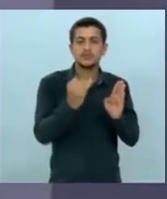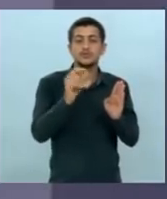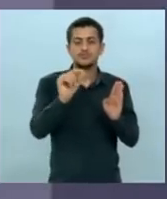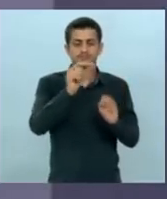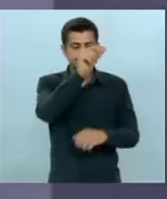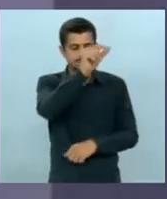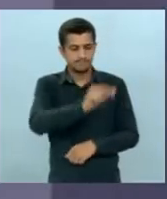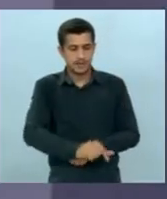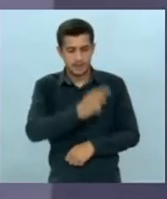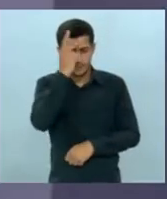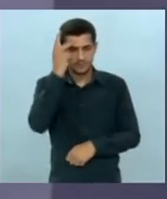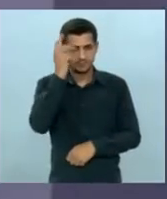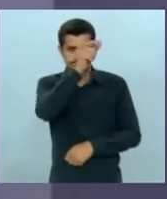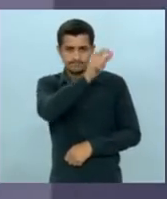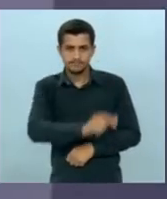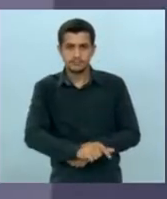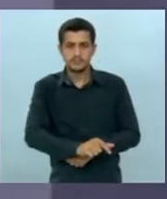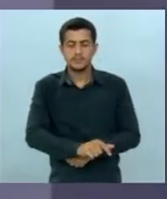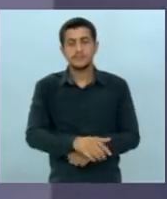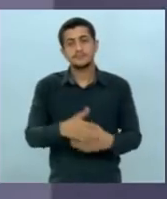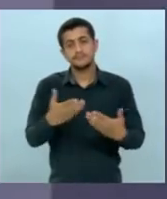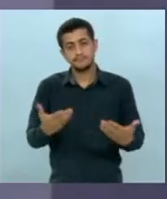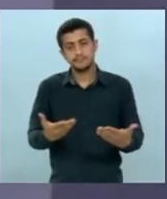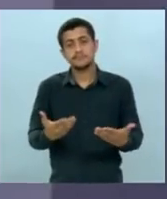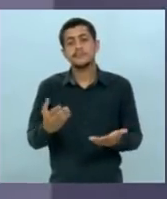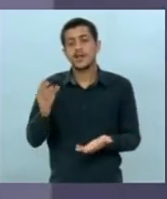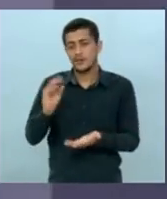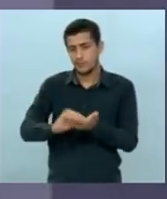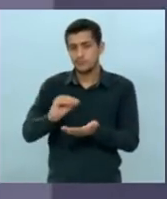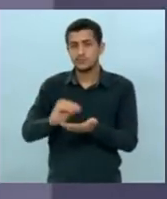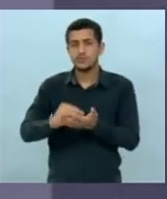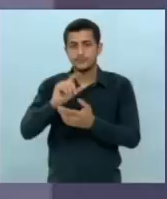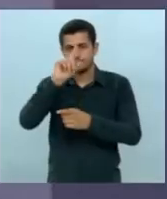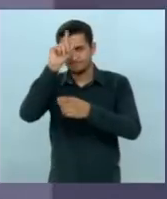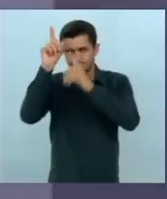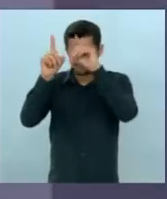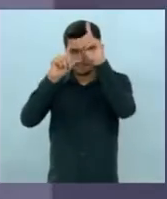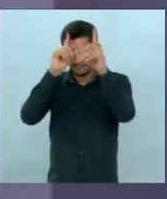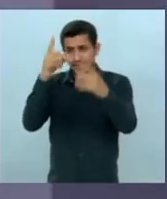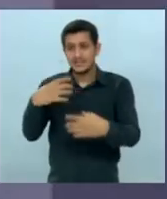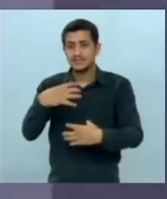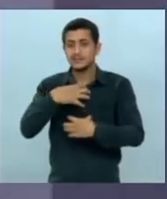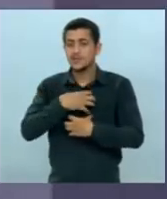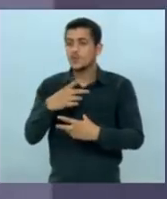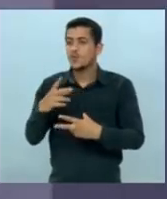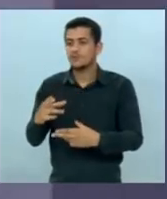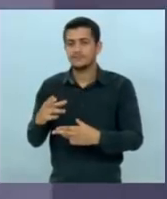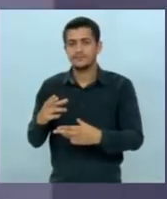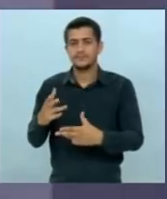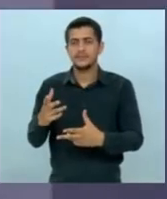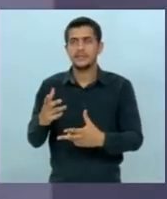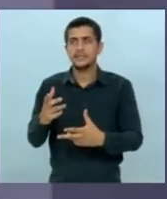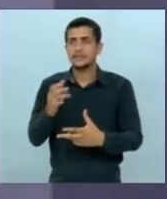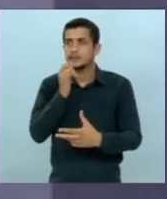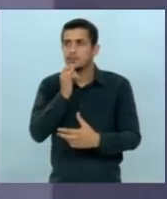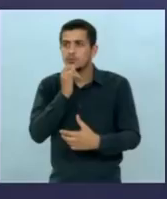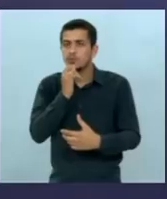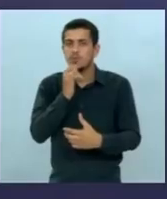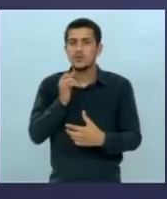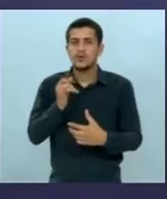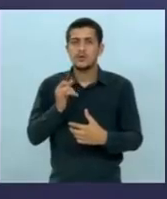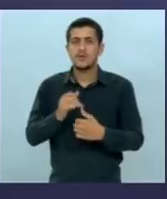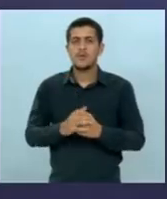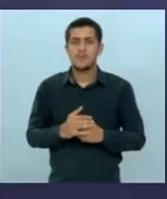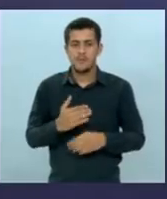humano então a Zambuja faltou criatividade sua nesse sentido faltou digamos assim maior